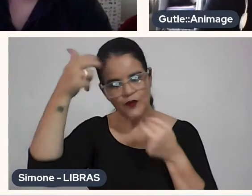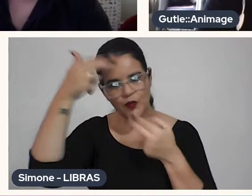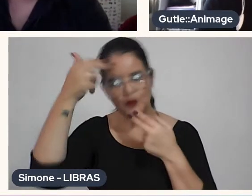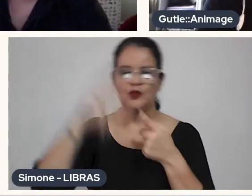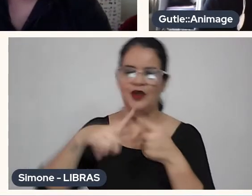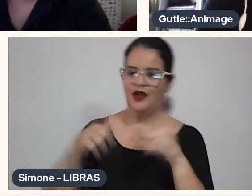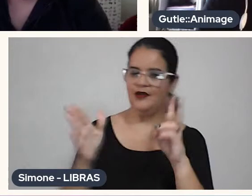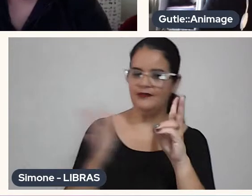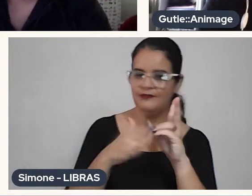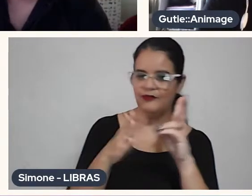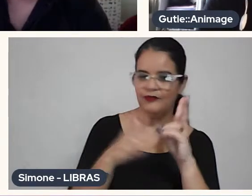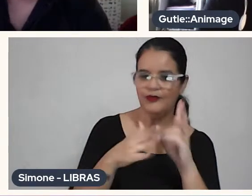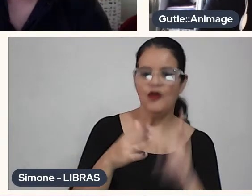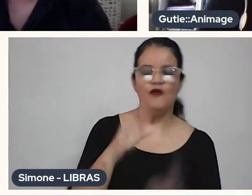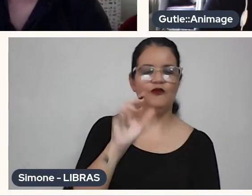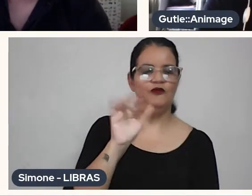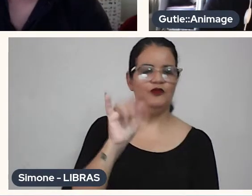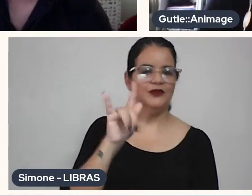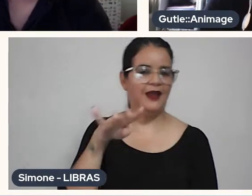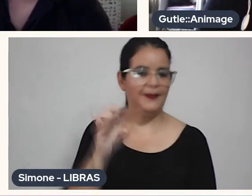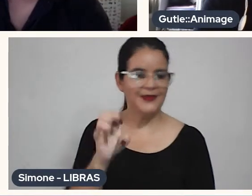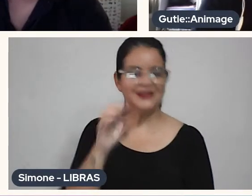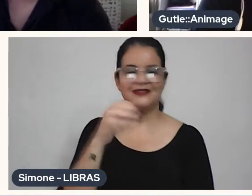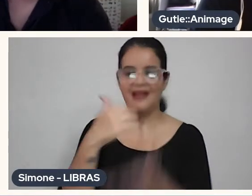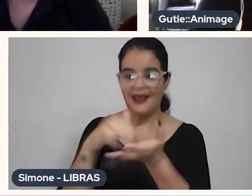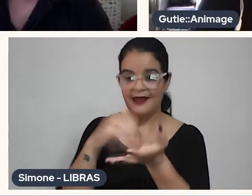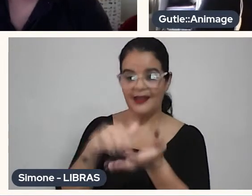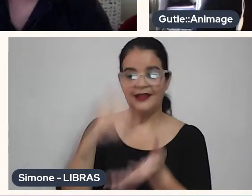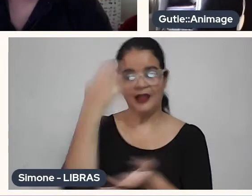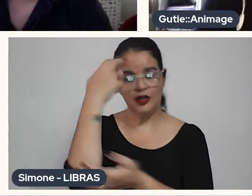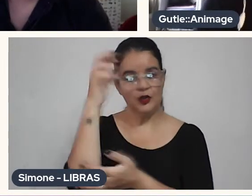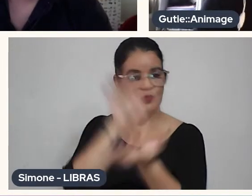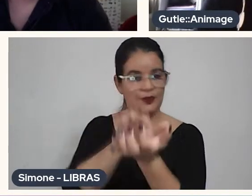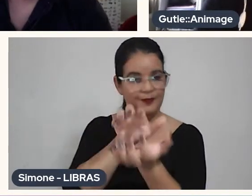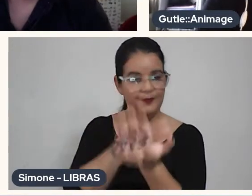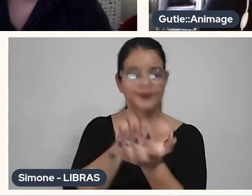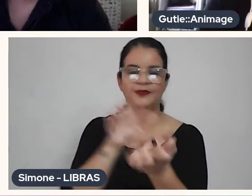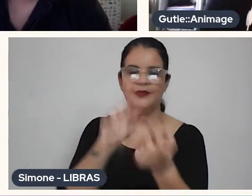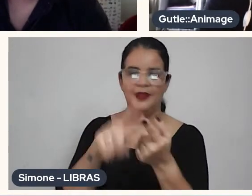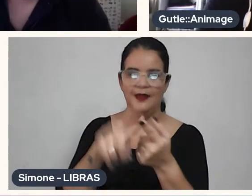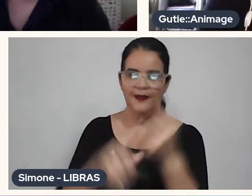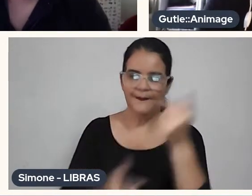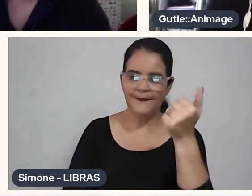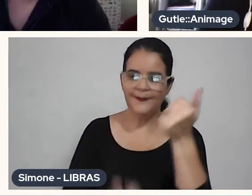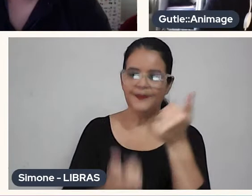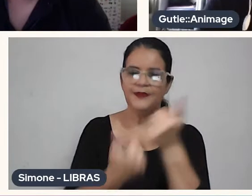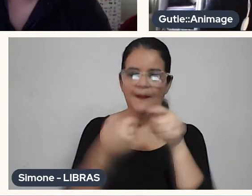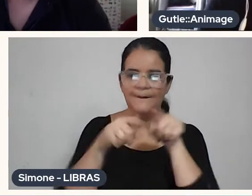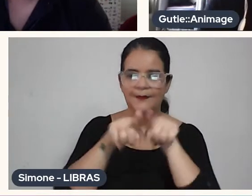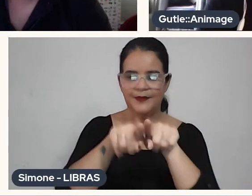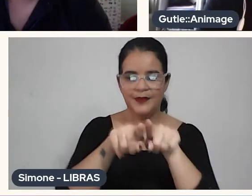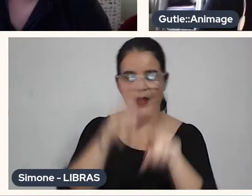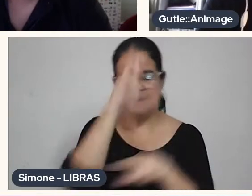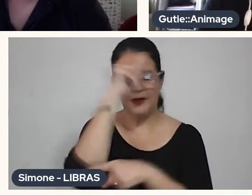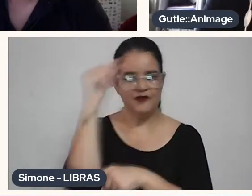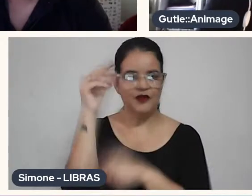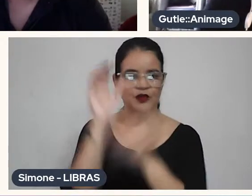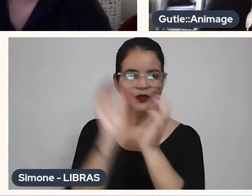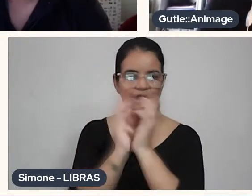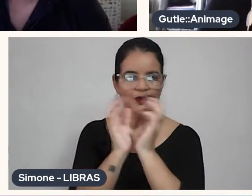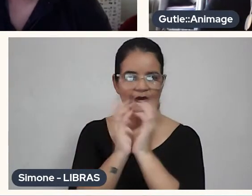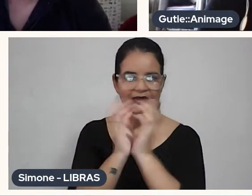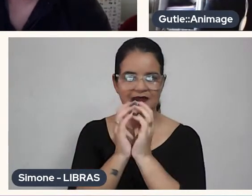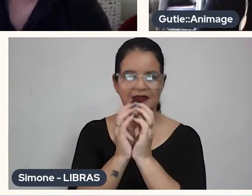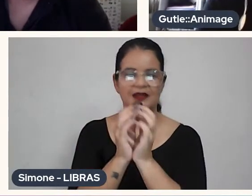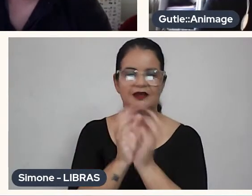Secretaria de Cultura e Governo do Estado de Pernambuco, e patrocina da Fundação de Cultura e Secretaria de Cultura da Prefeitura do Recife, via Sistema de Incentivo